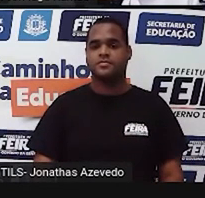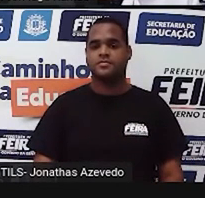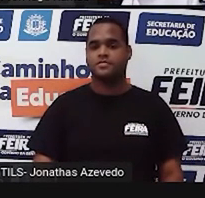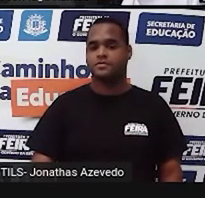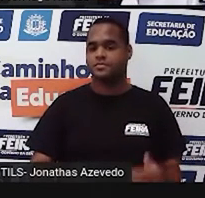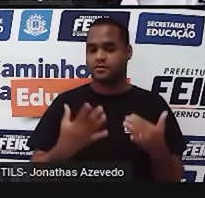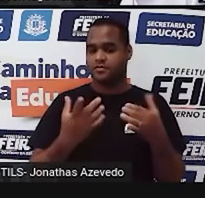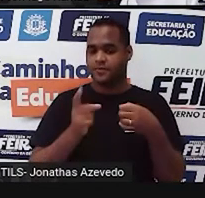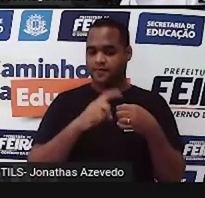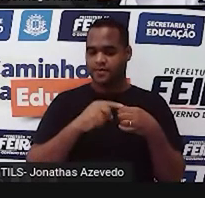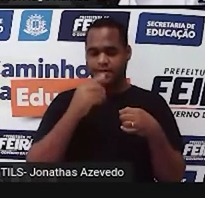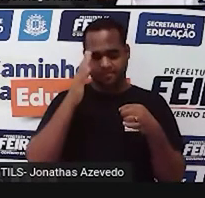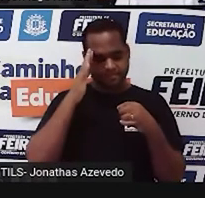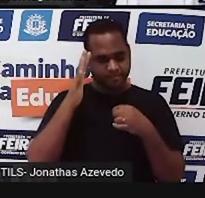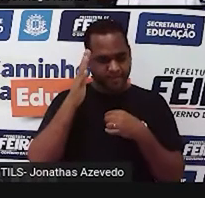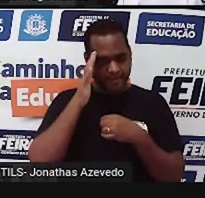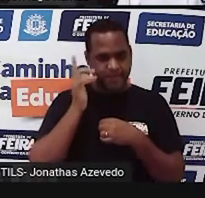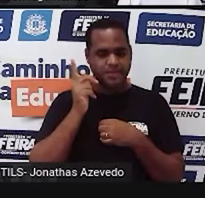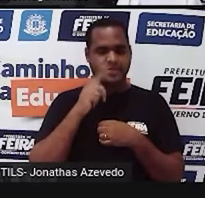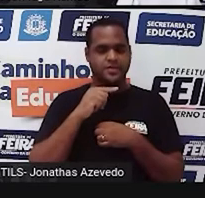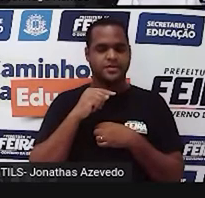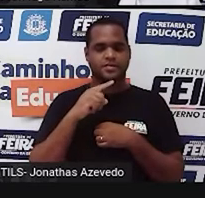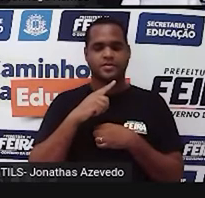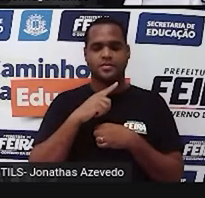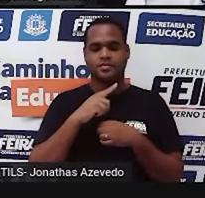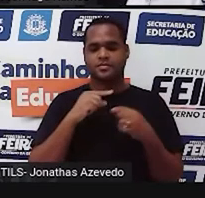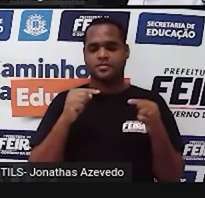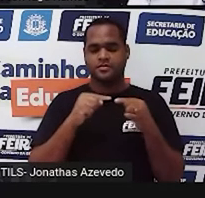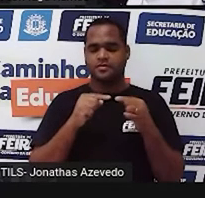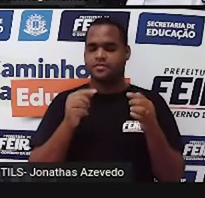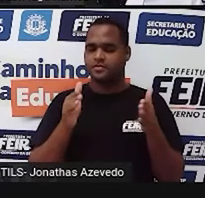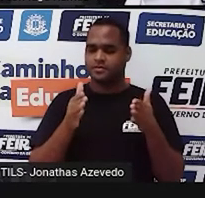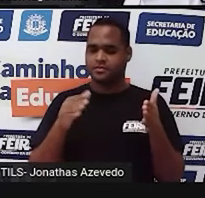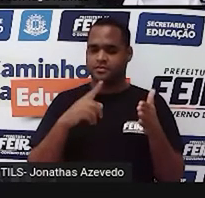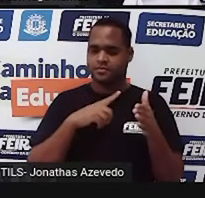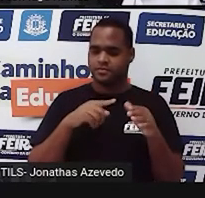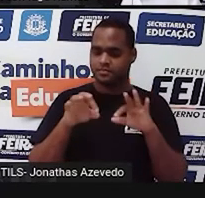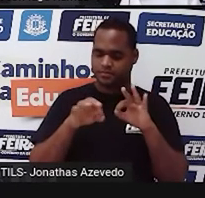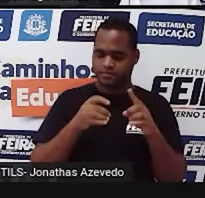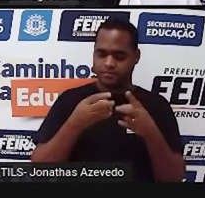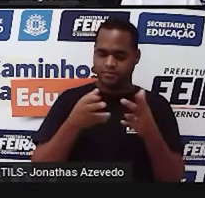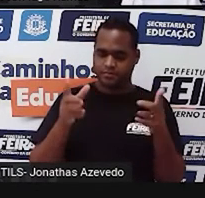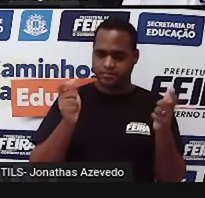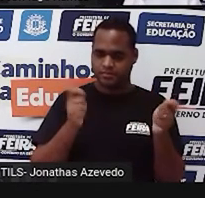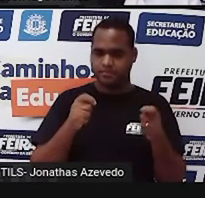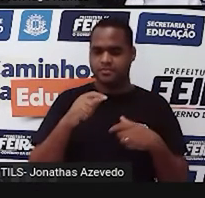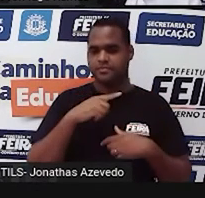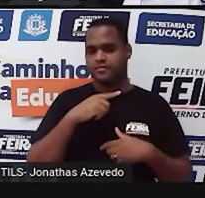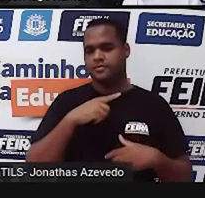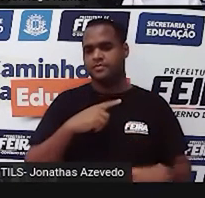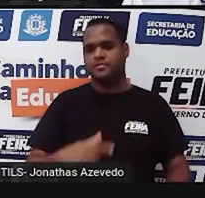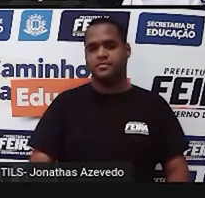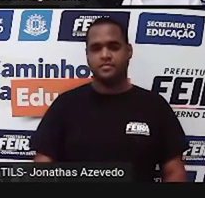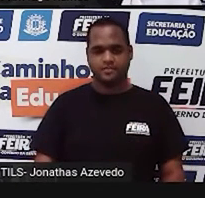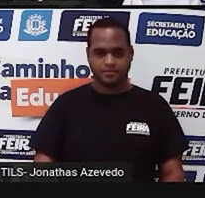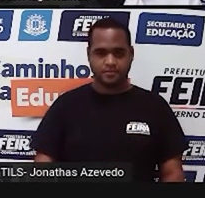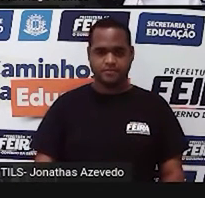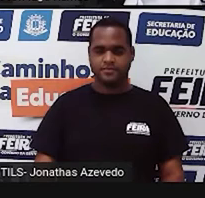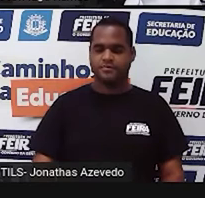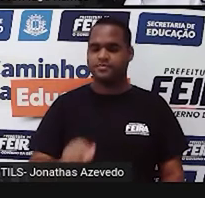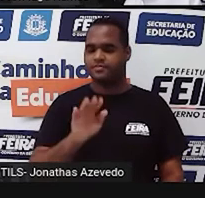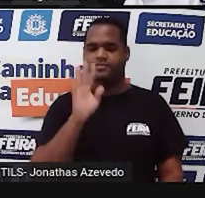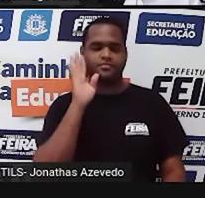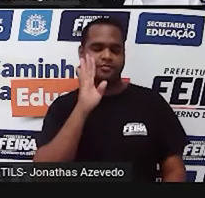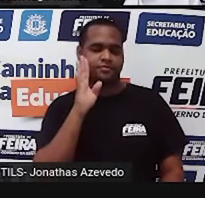Vamos voltar a raciocinar sobre essa situação que a gente construiu aqui. Só que agora, o legal,